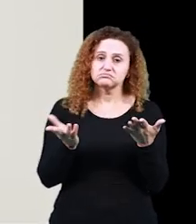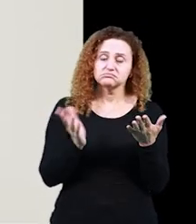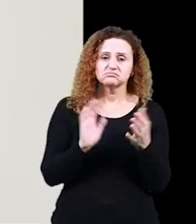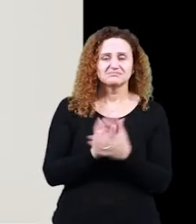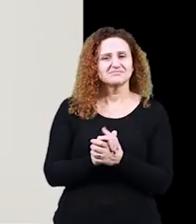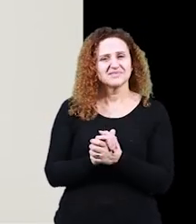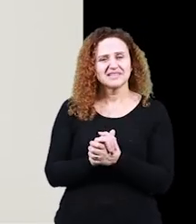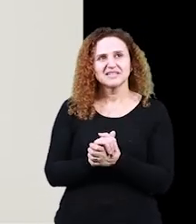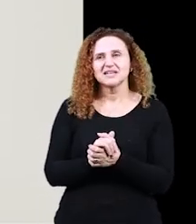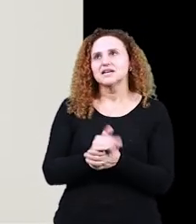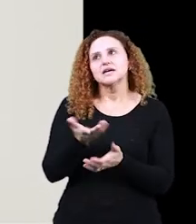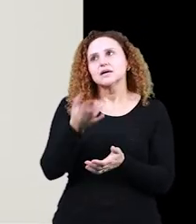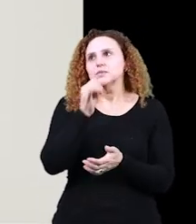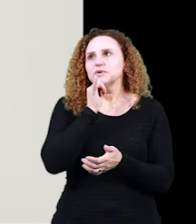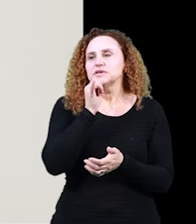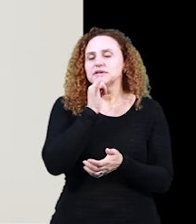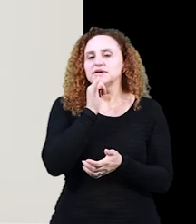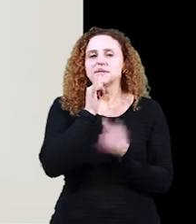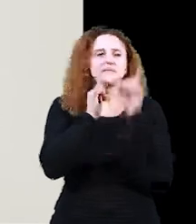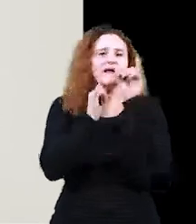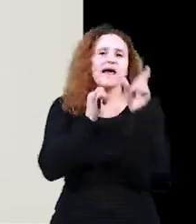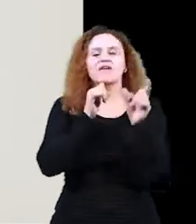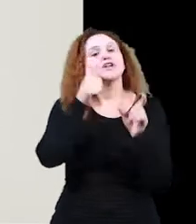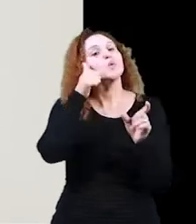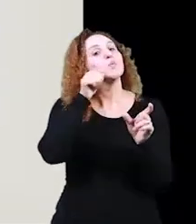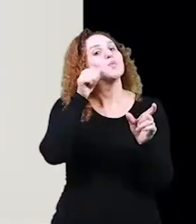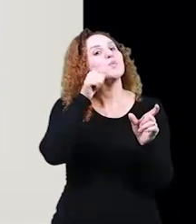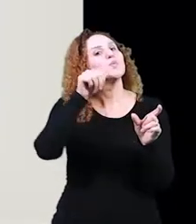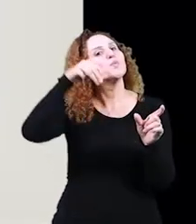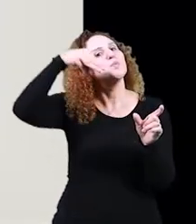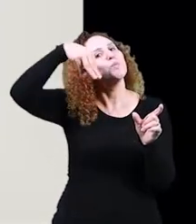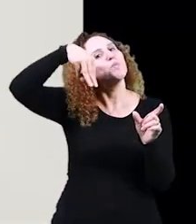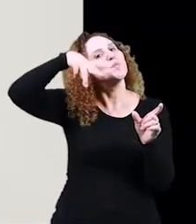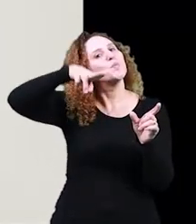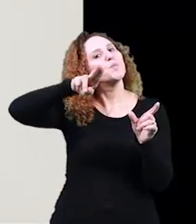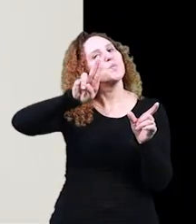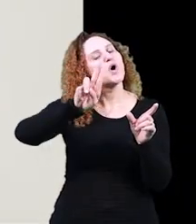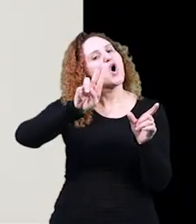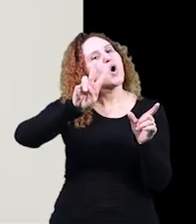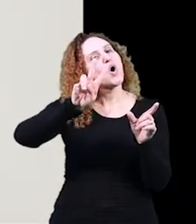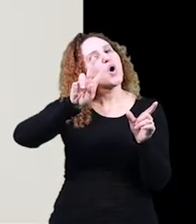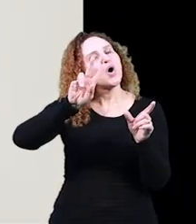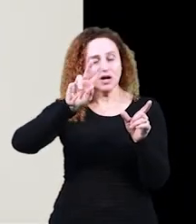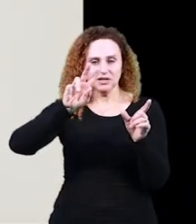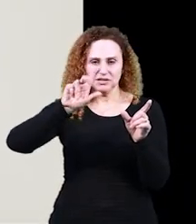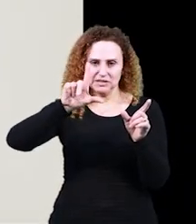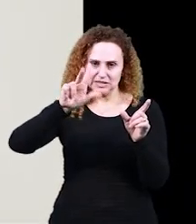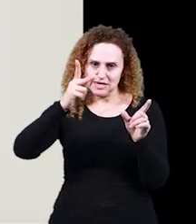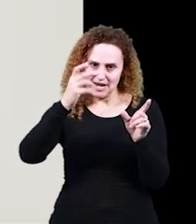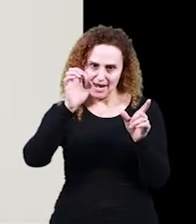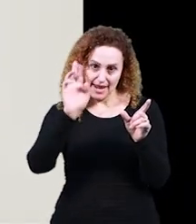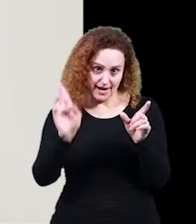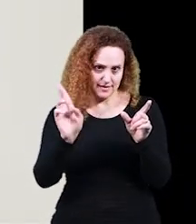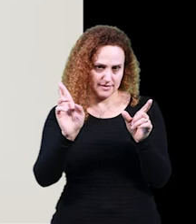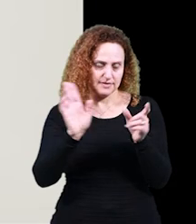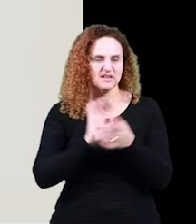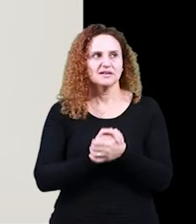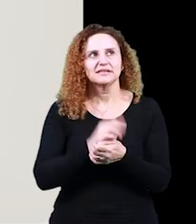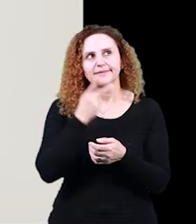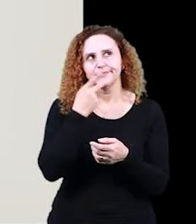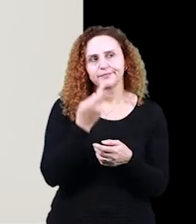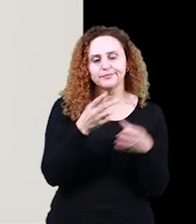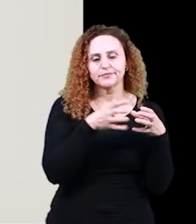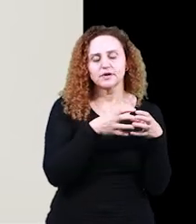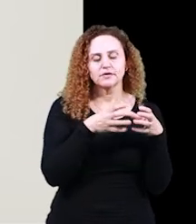ao invés de falar mulher, falar mulher, né? Então, mulher também é uma variação social